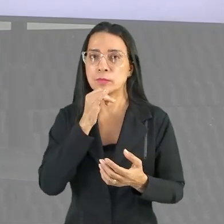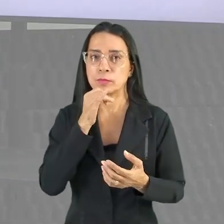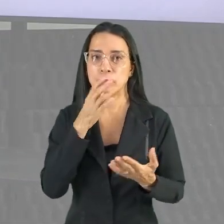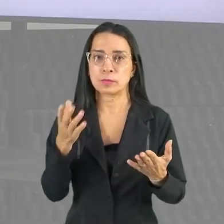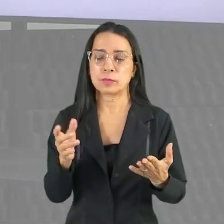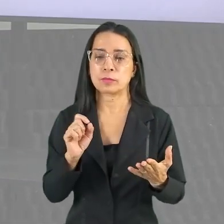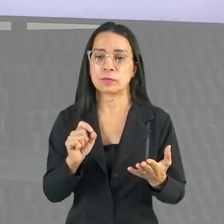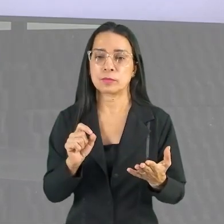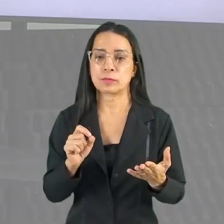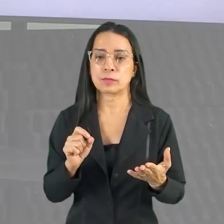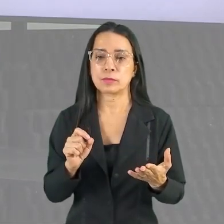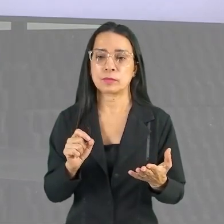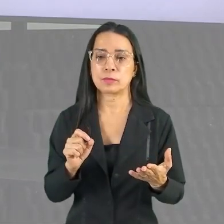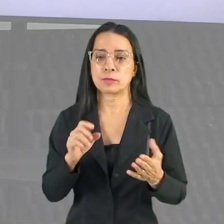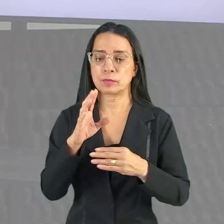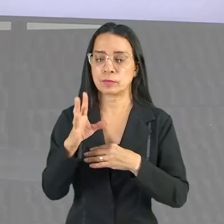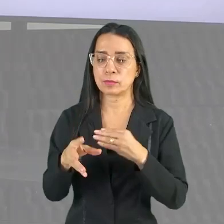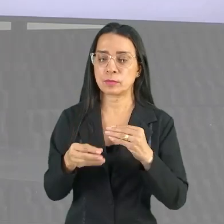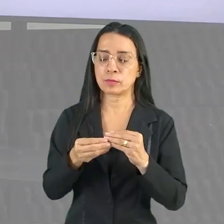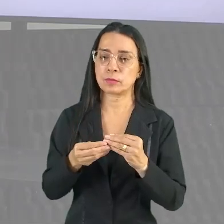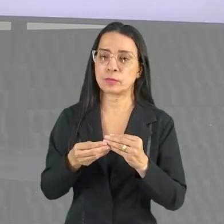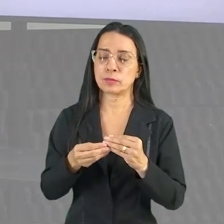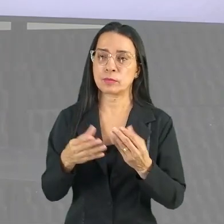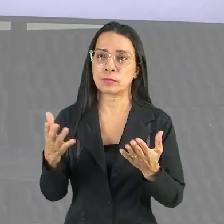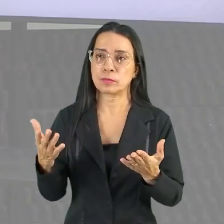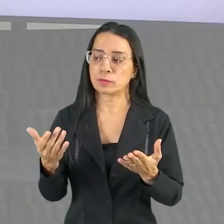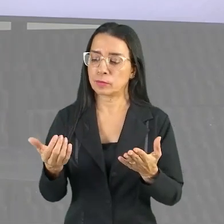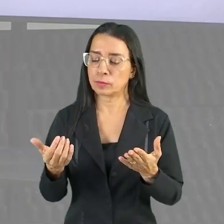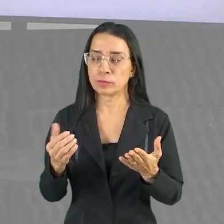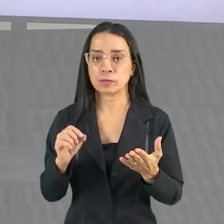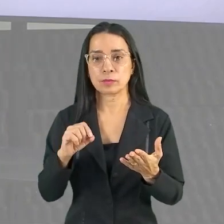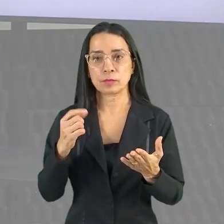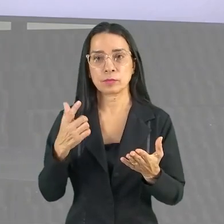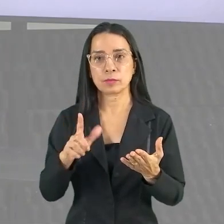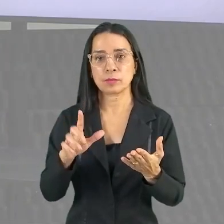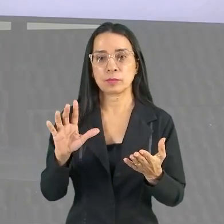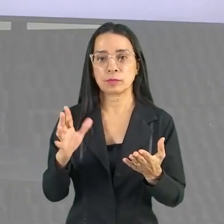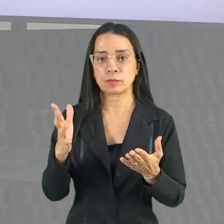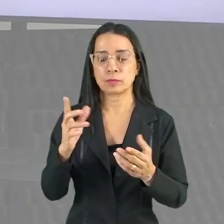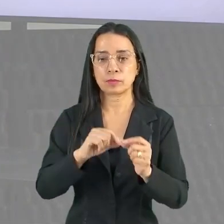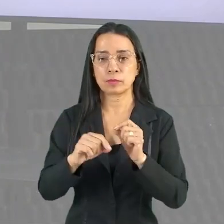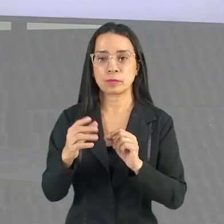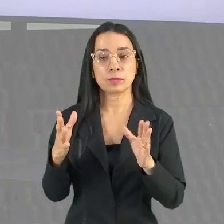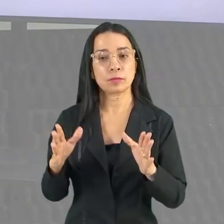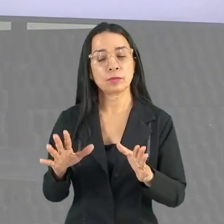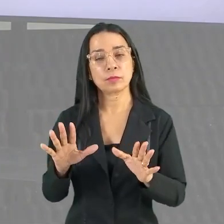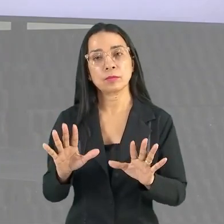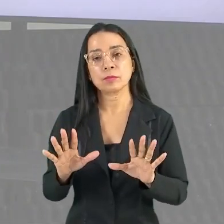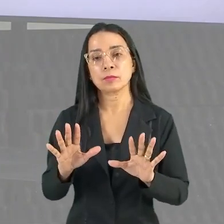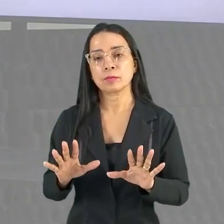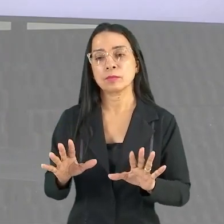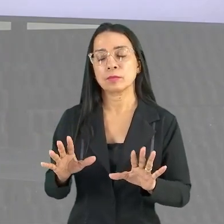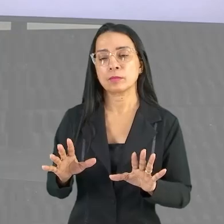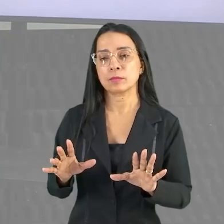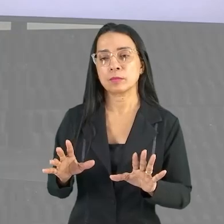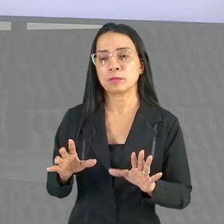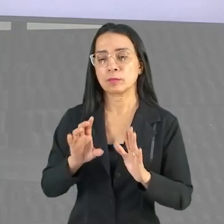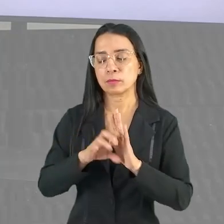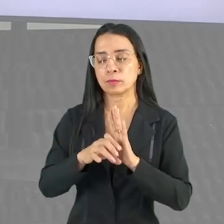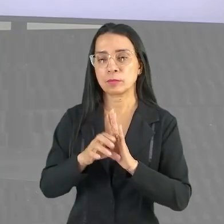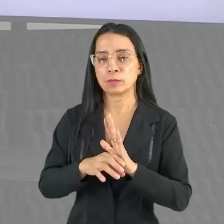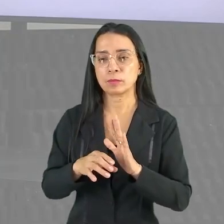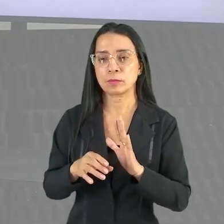pode ter agregado algum outro fator, mas o conceito, ele vai ser o pilar. Então, esse